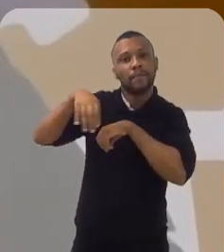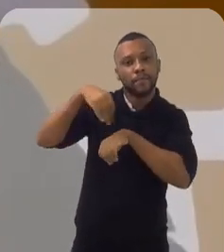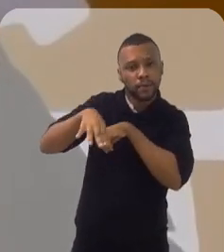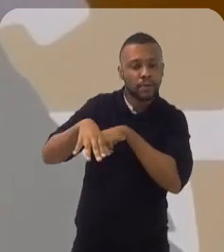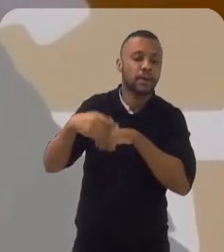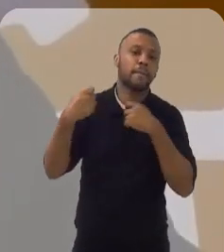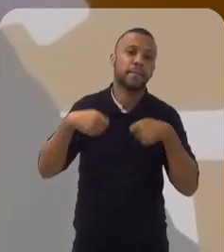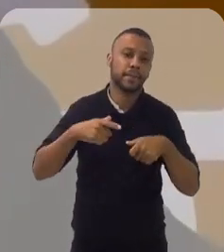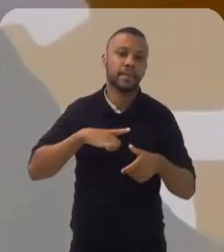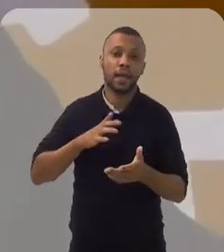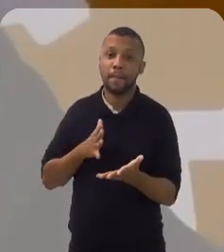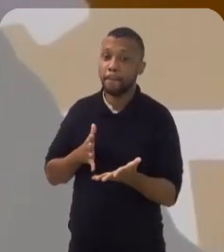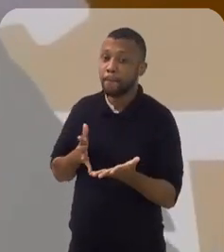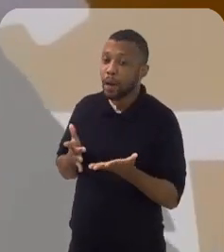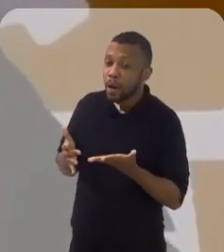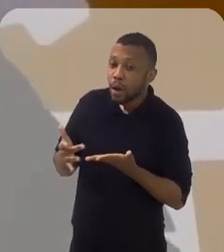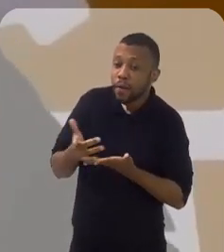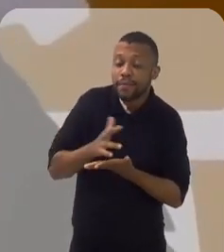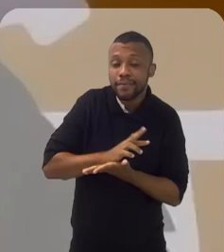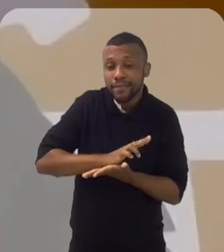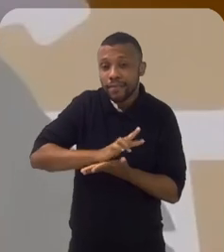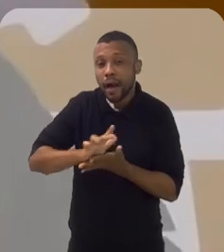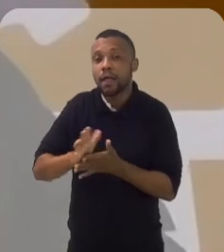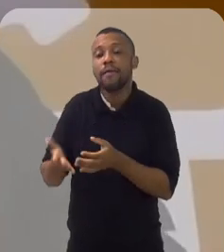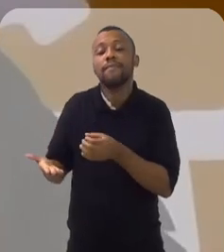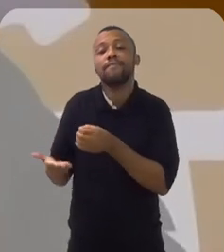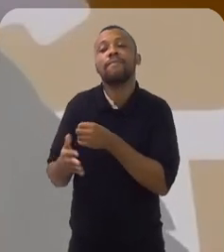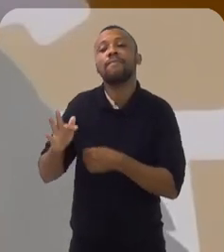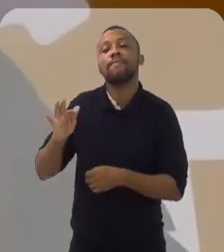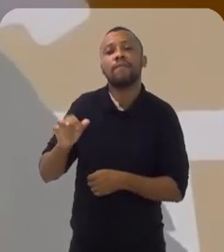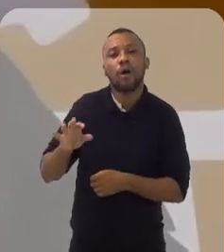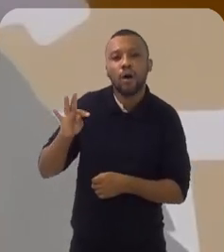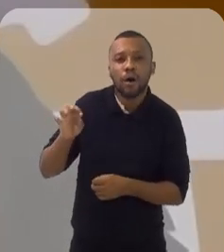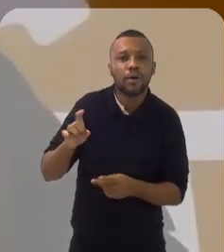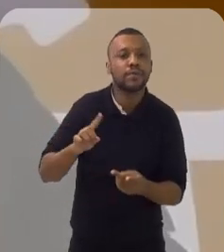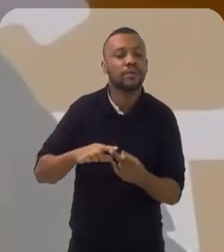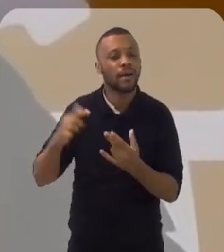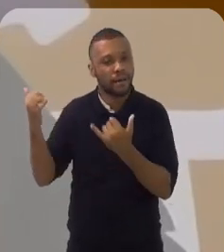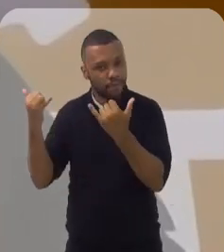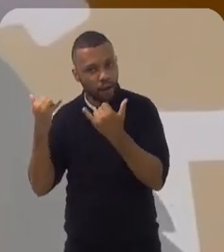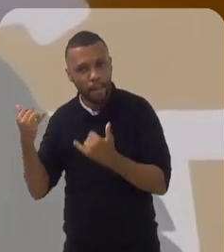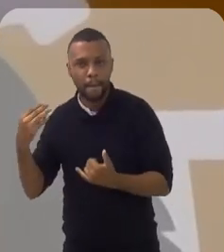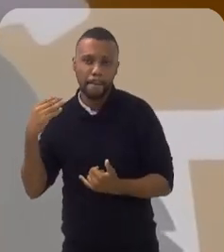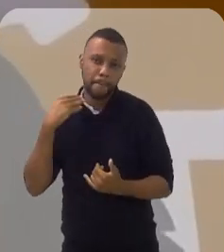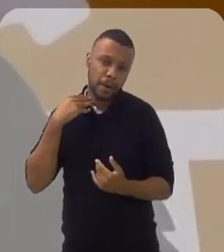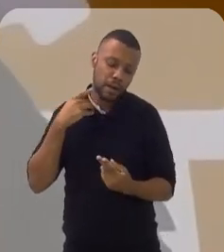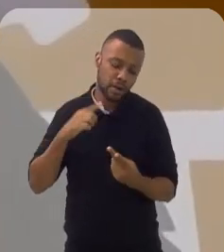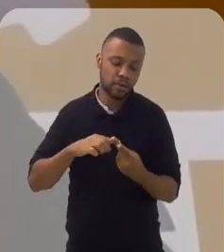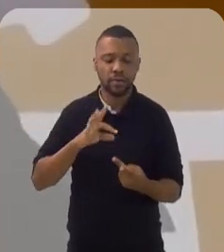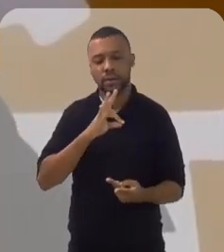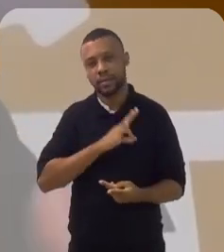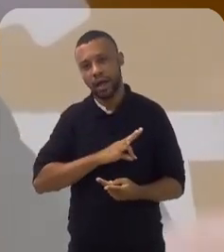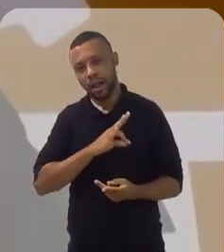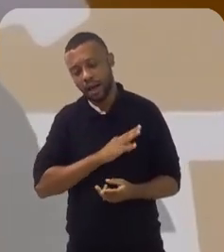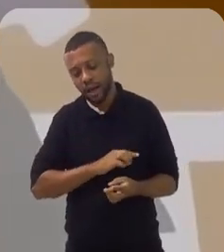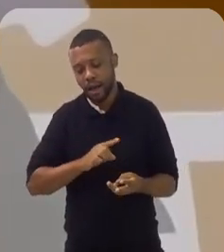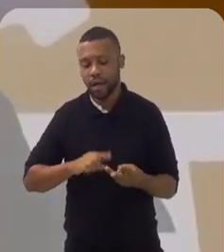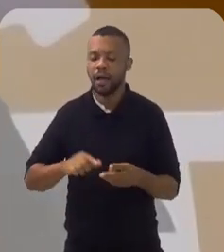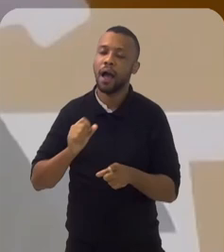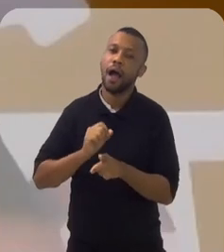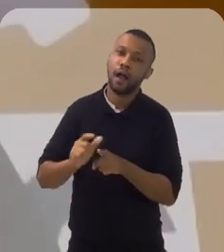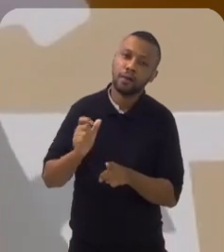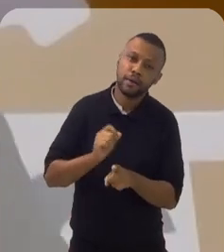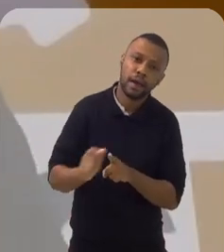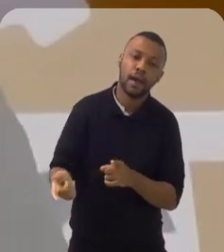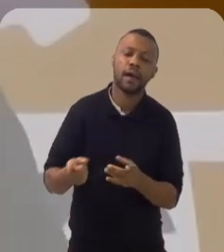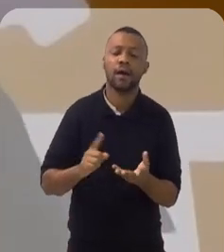que precisa ser reunida pelas mais diversas fontes. Você tem que buscar informes de banco, informes de salário, informes de aluguel,